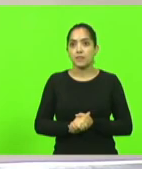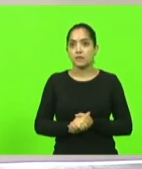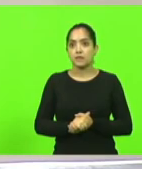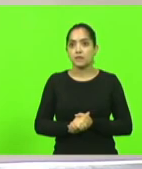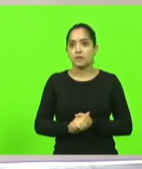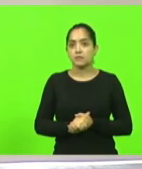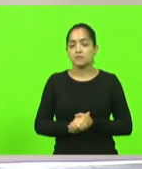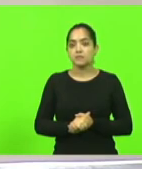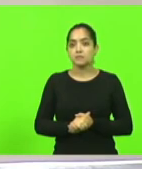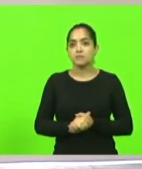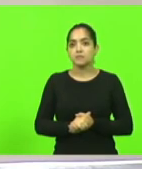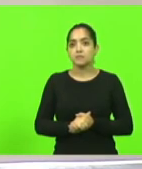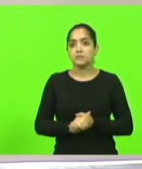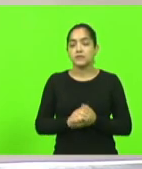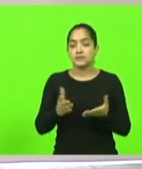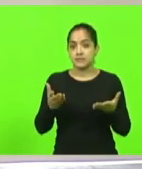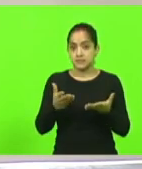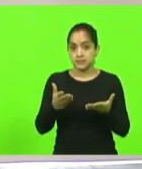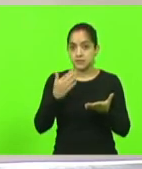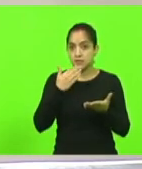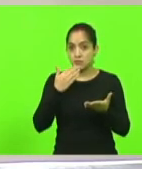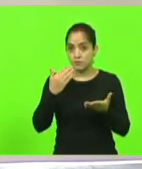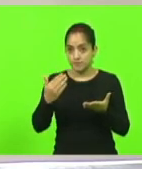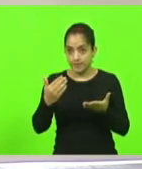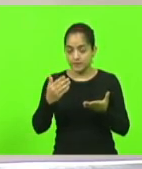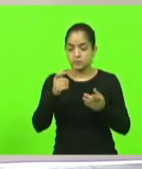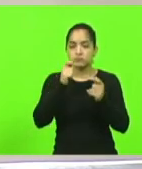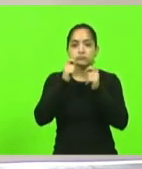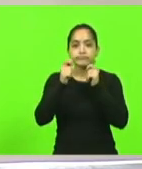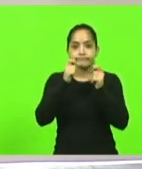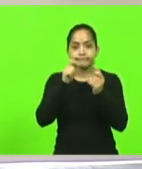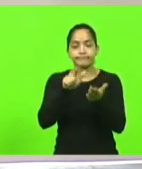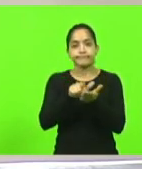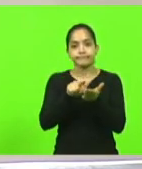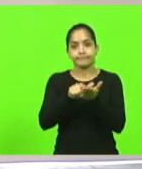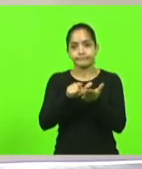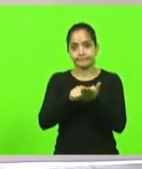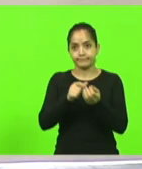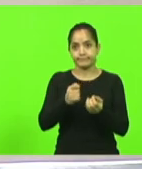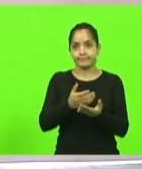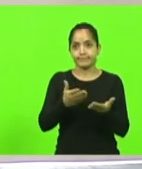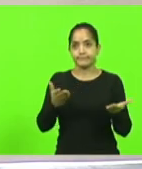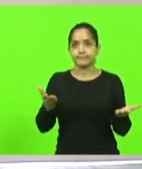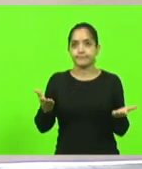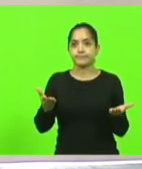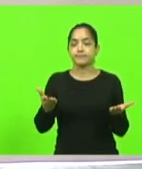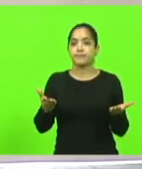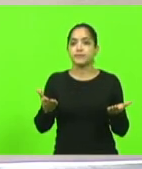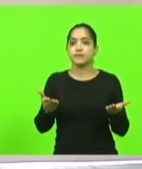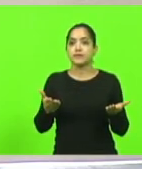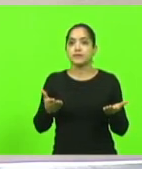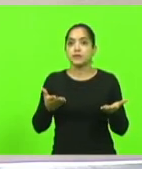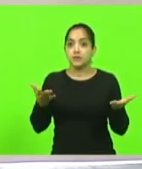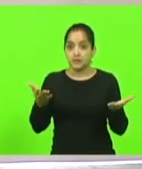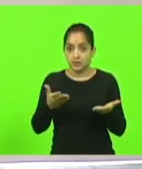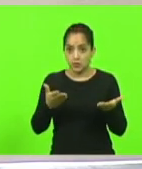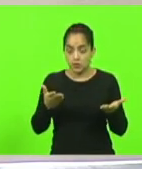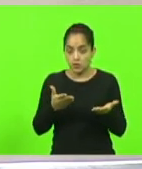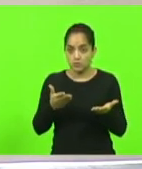Sendo assim, eu solicito que a assessoria proceda à distribuição de expediente. E, logo, imediatamente,